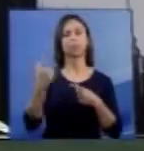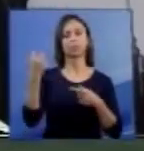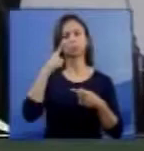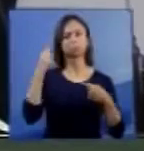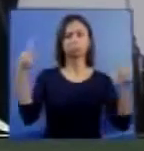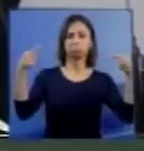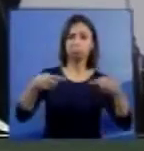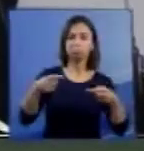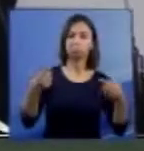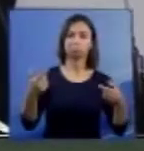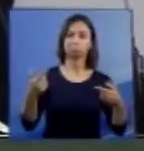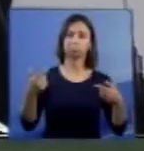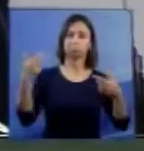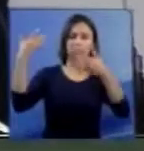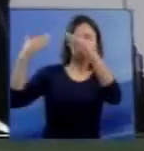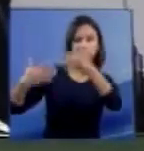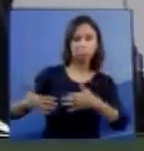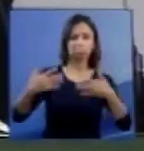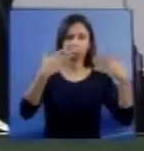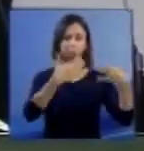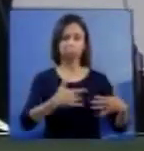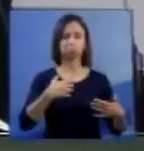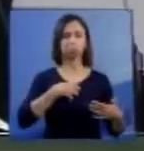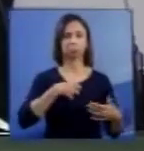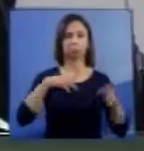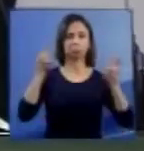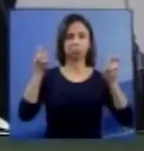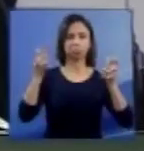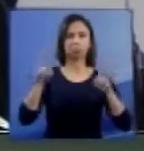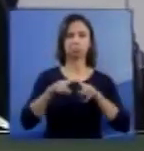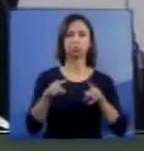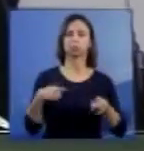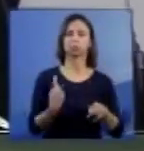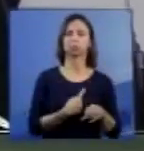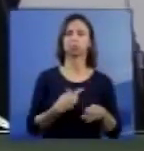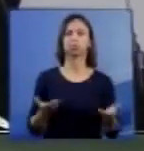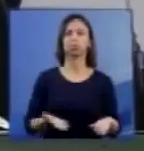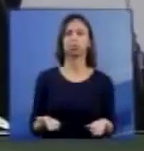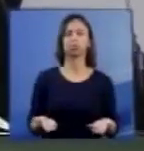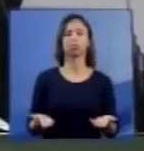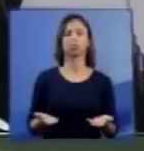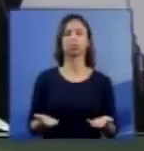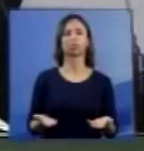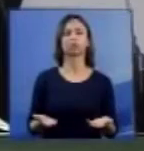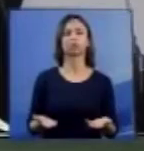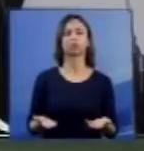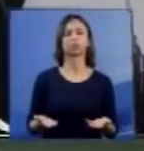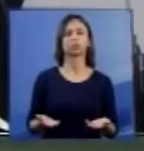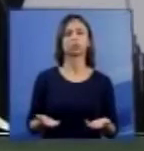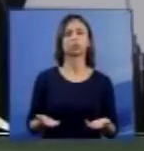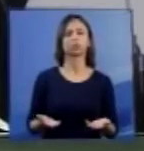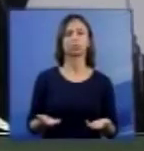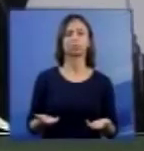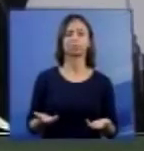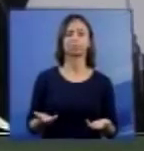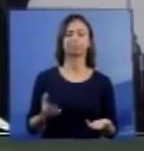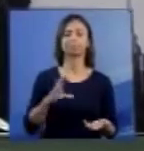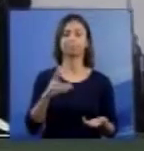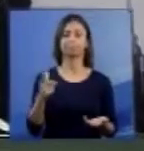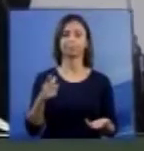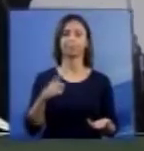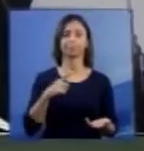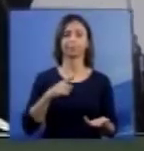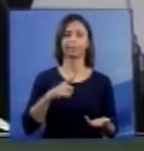considerado a matéria. E nós nos defrontamos, evidentemente, com um verdadeiro